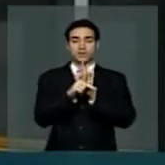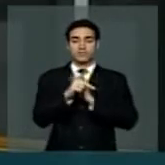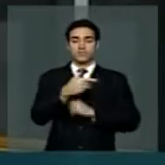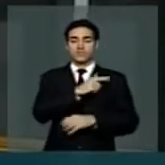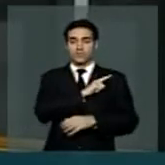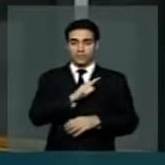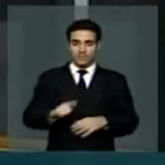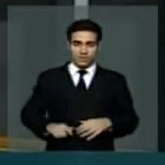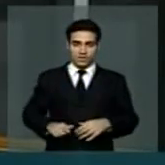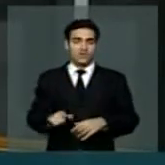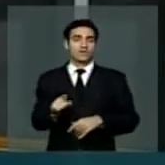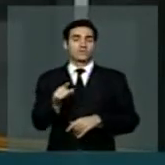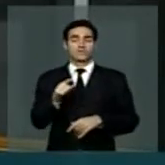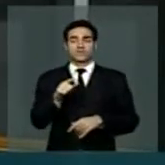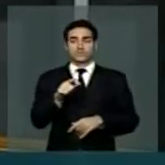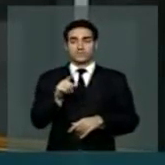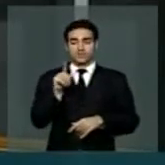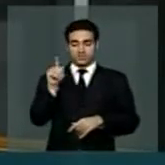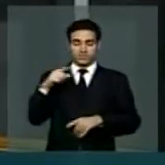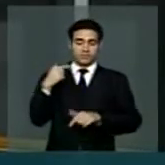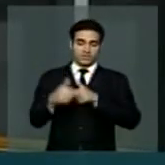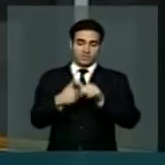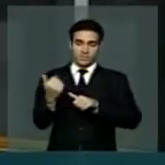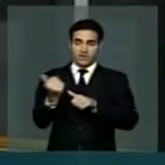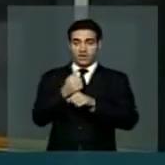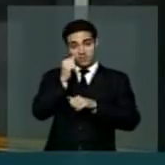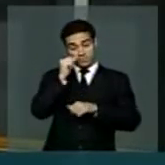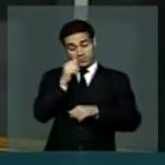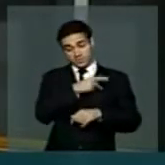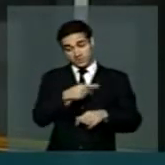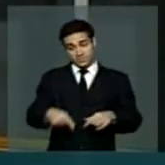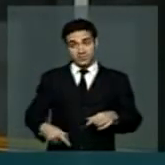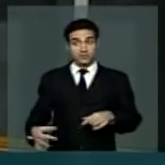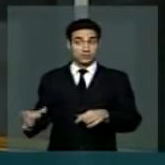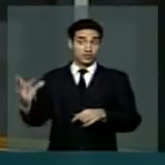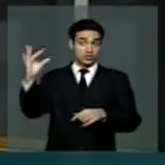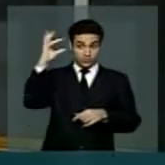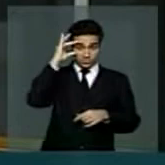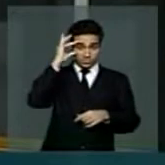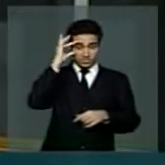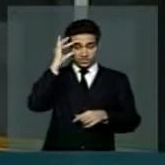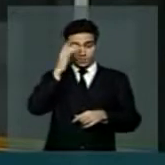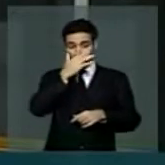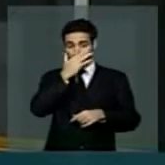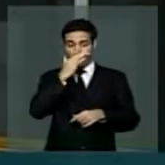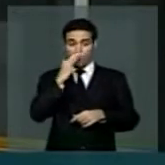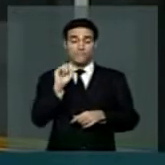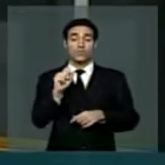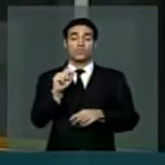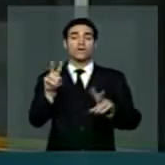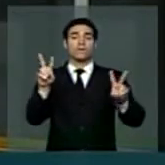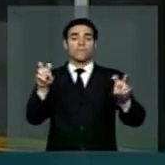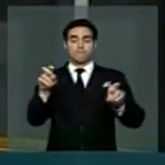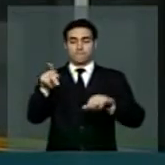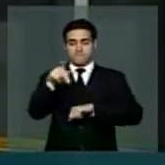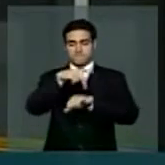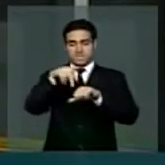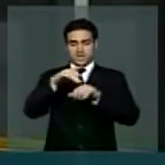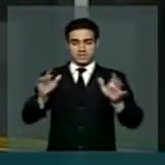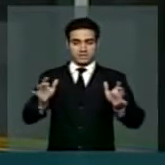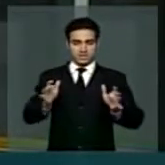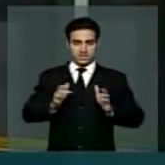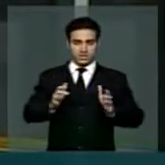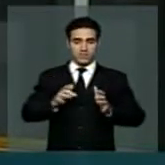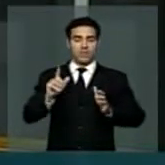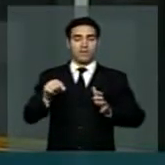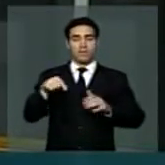da sua excelência, Presidente Dilma Rousseff, país rico, é país